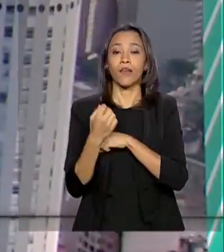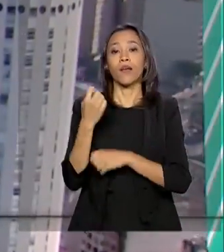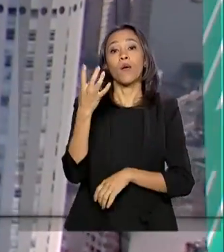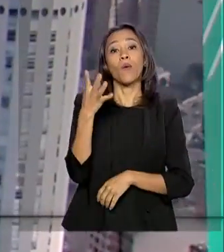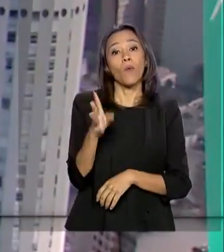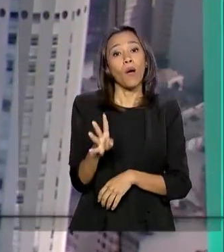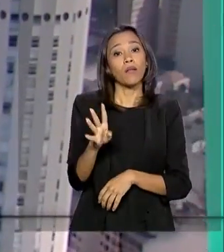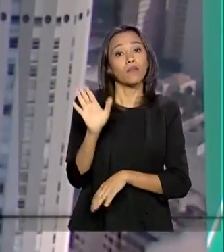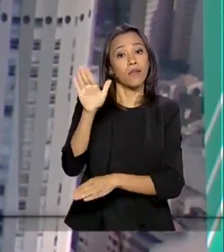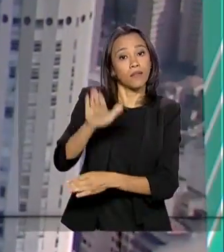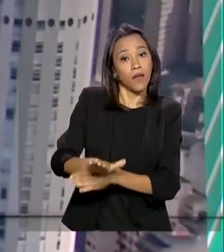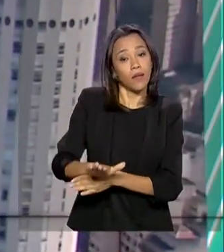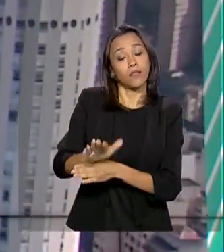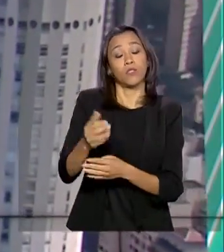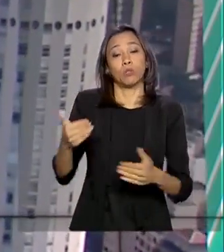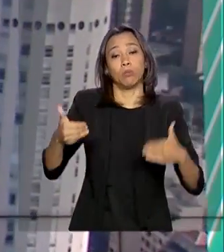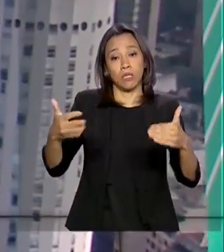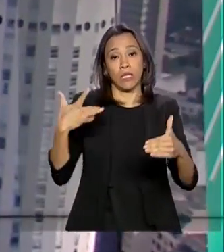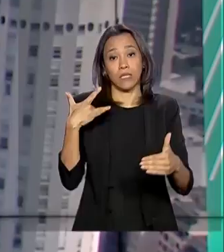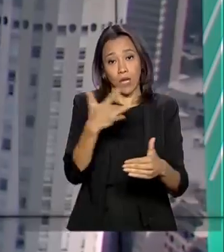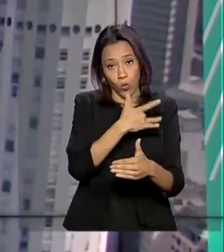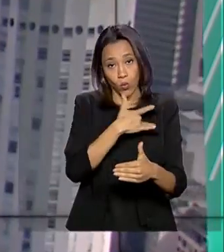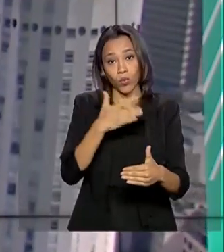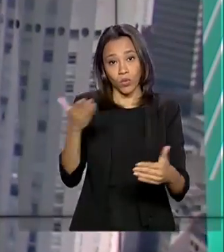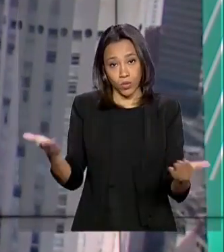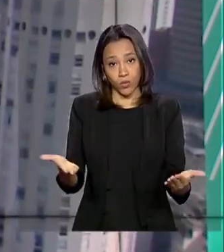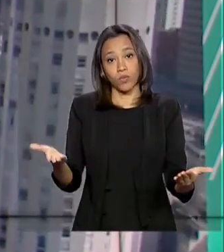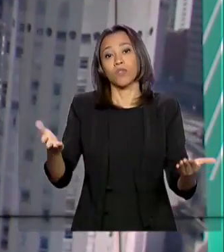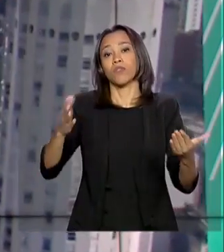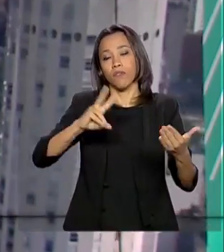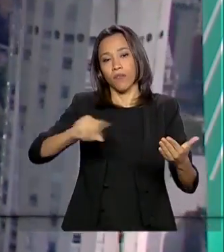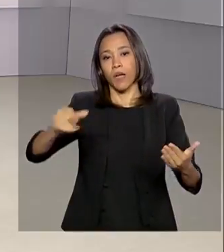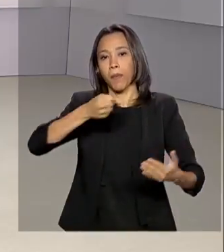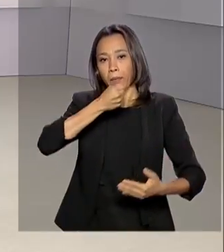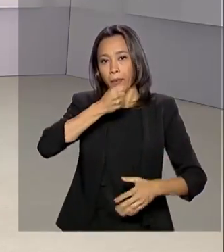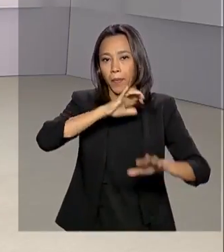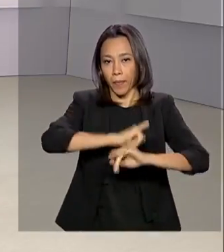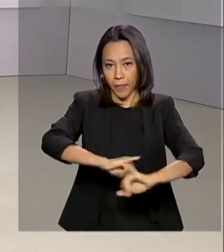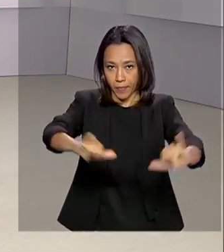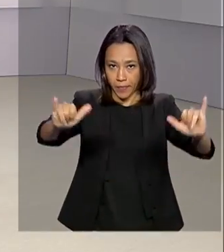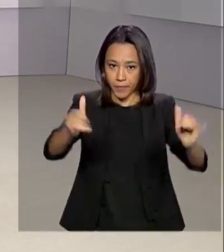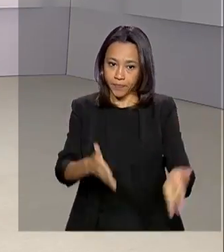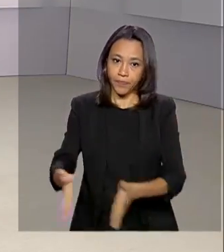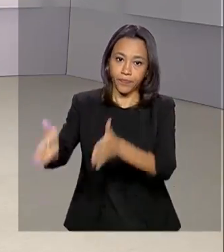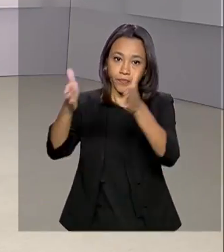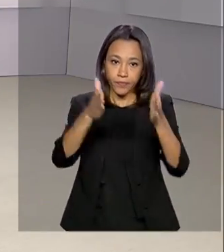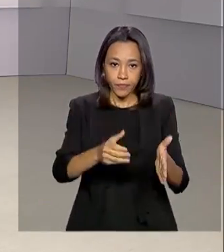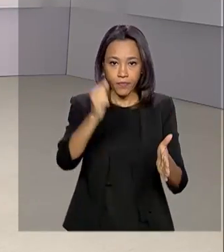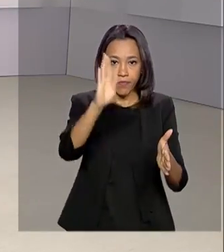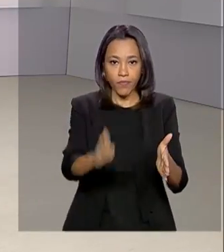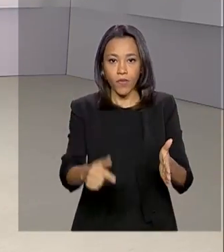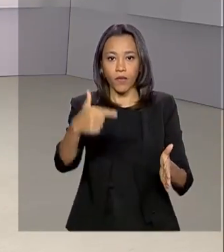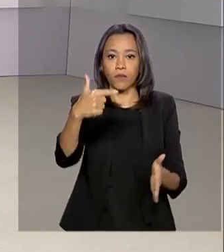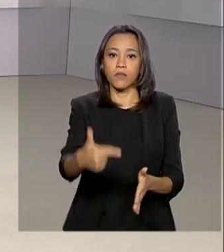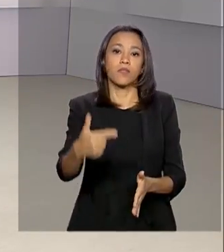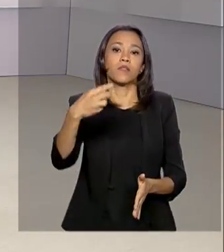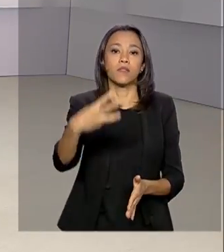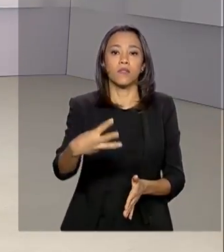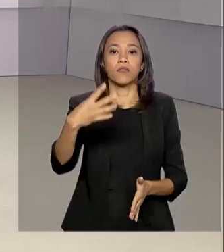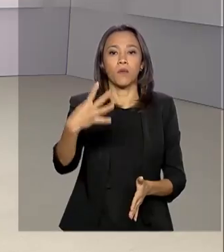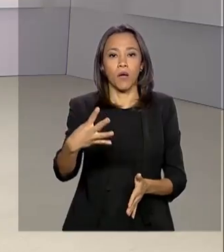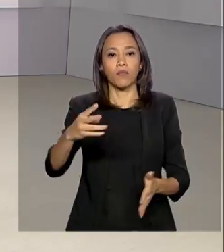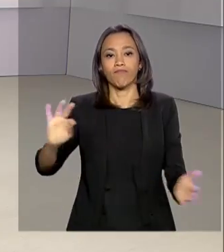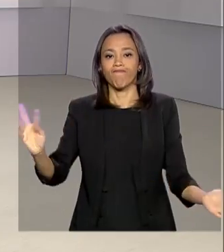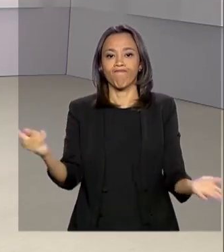da tarde, o Ministério da Saúde faz uma coletiva de imprensa aqui em Brasília. E o Brasil tem 234 casos